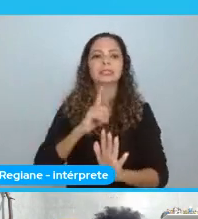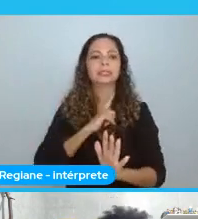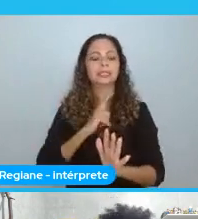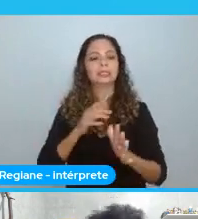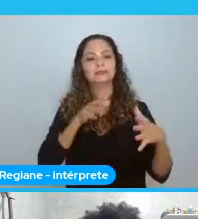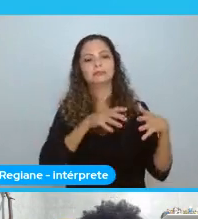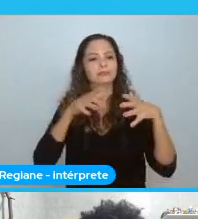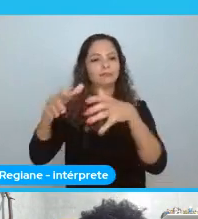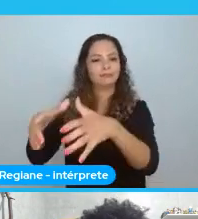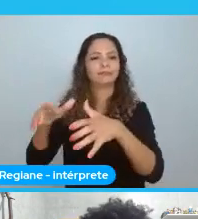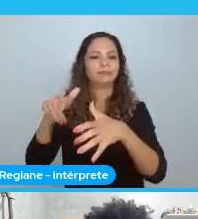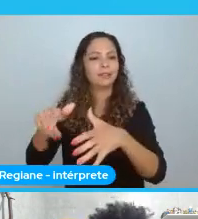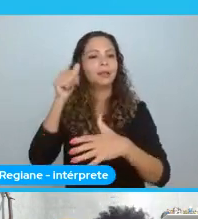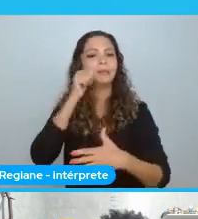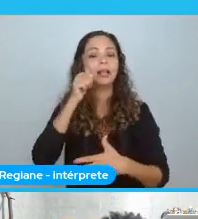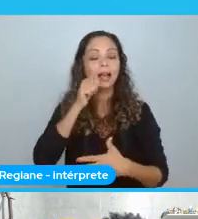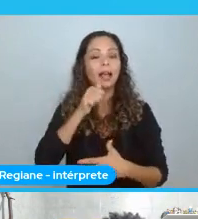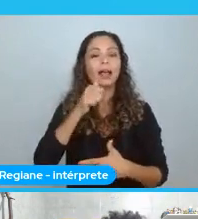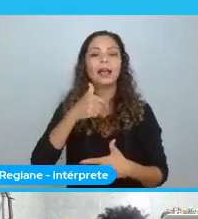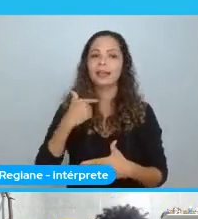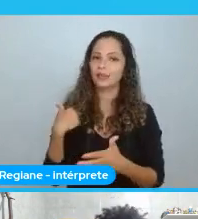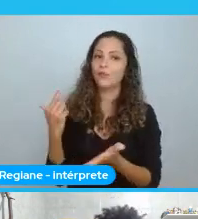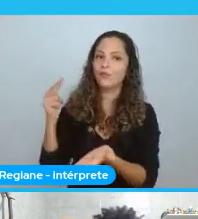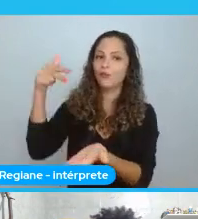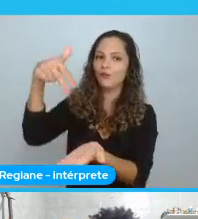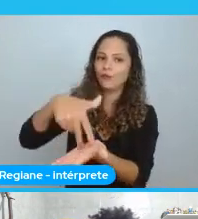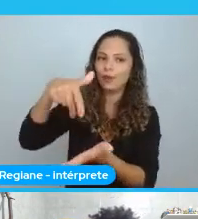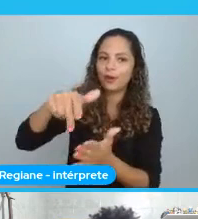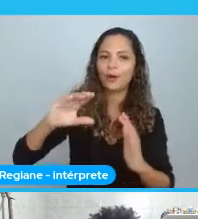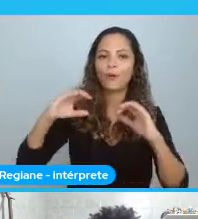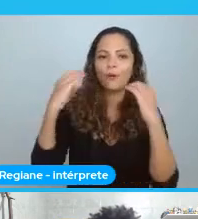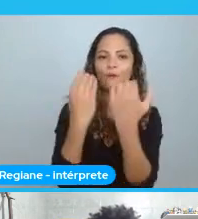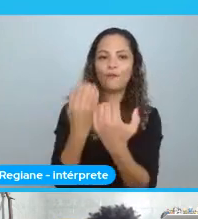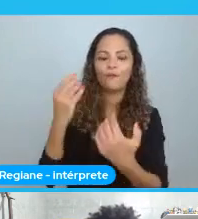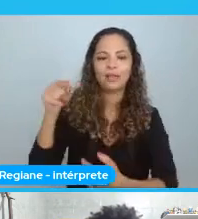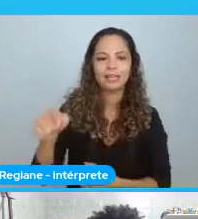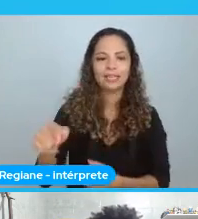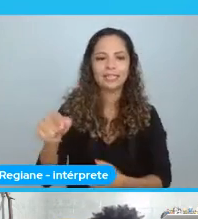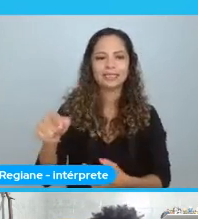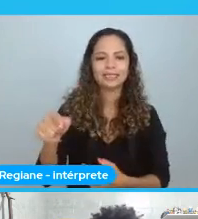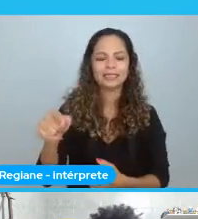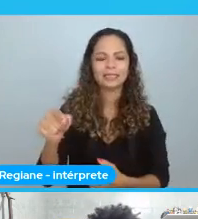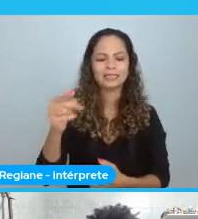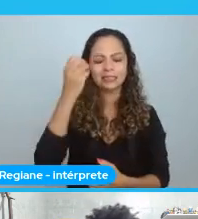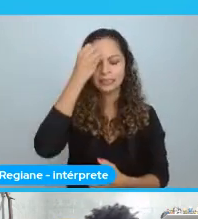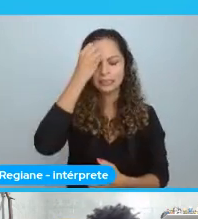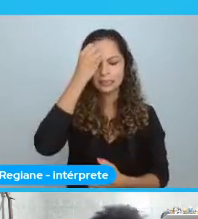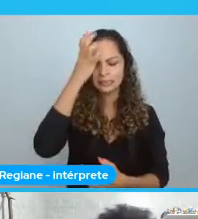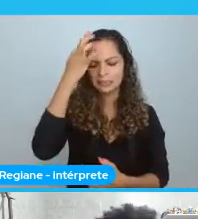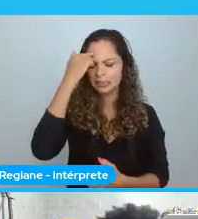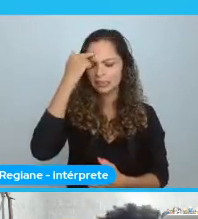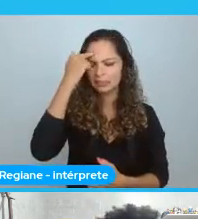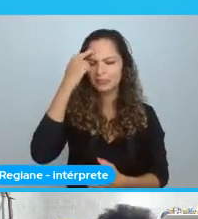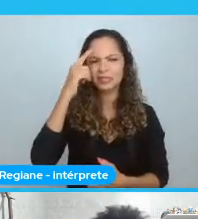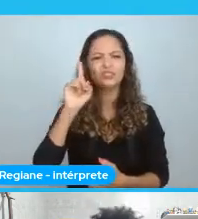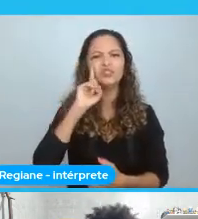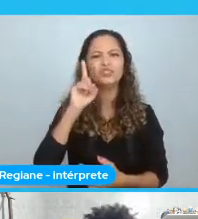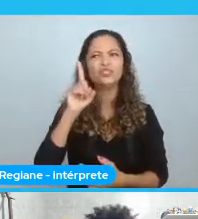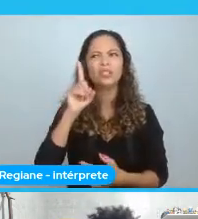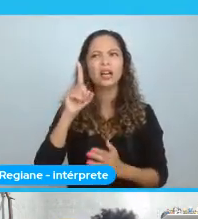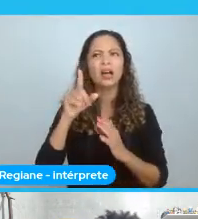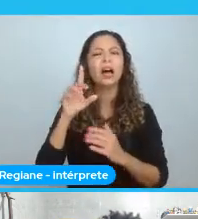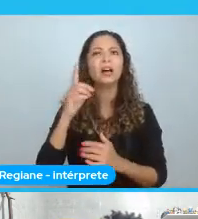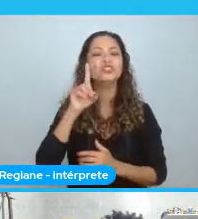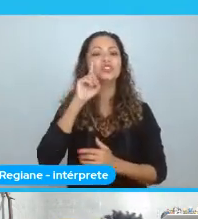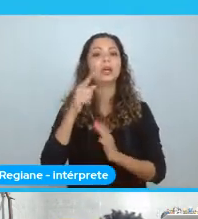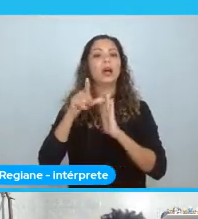evento. E aí, eu fui para a conferência. Eu não lembro se eu cheguei no mesmo dia da conferência. Se eu cheguei um dia. Ah, eu cheguei um dia